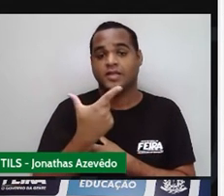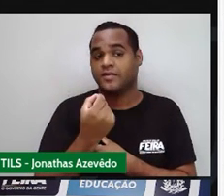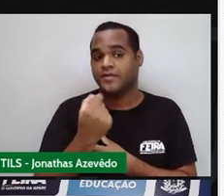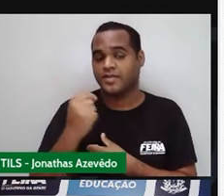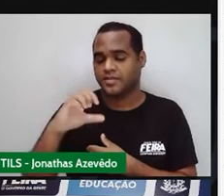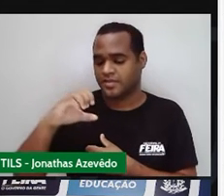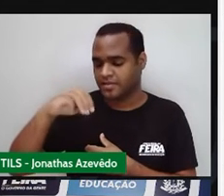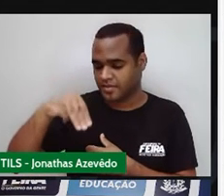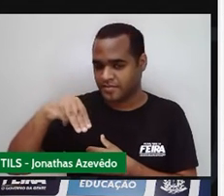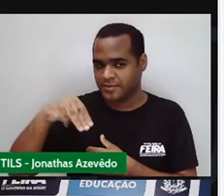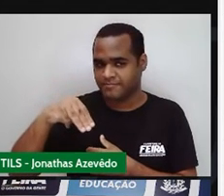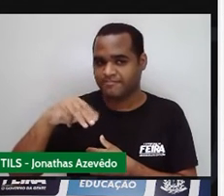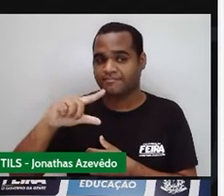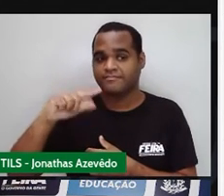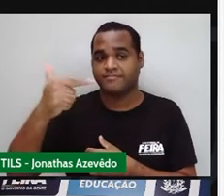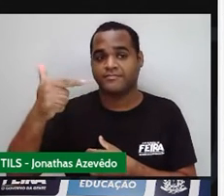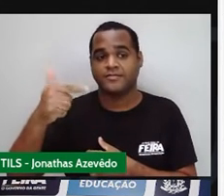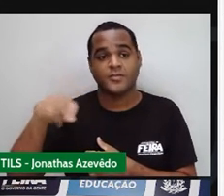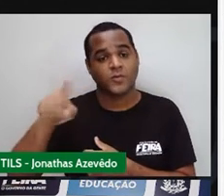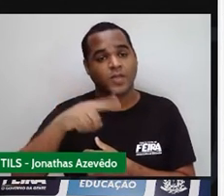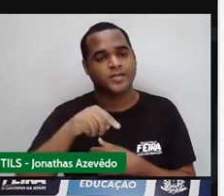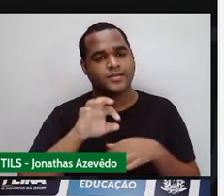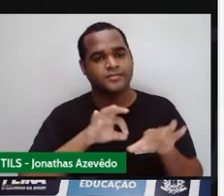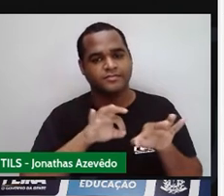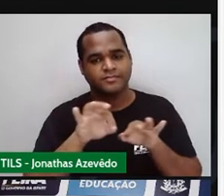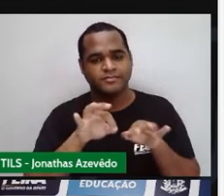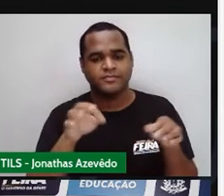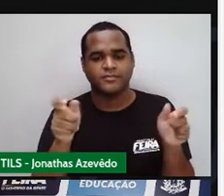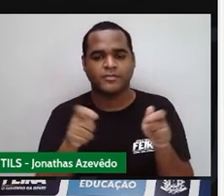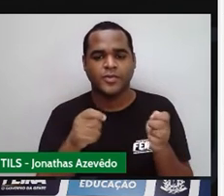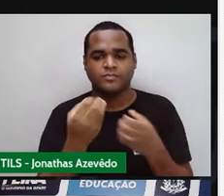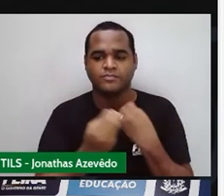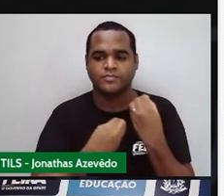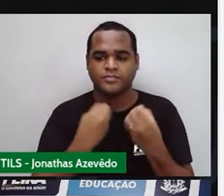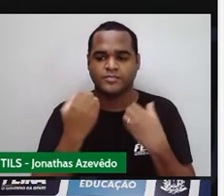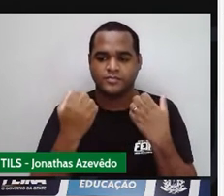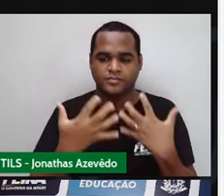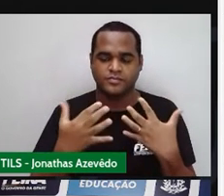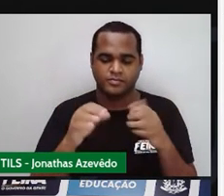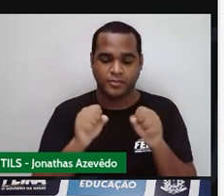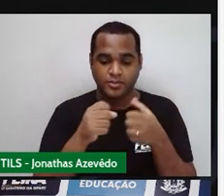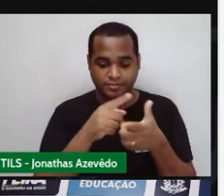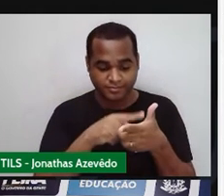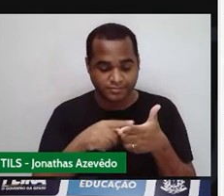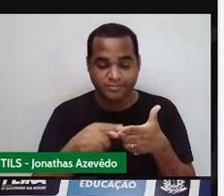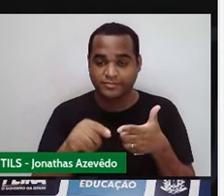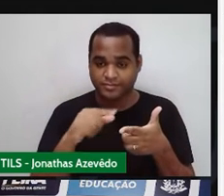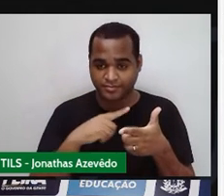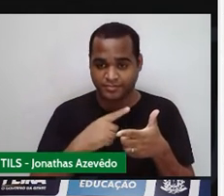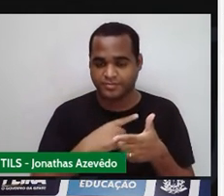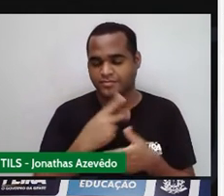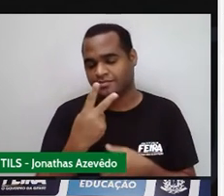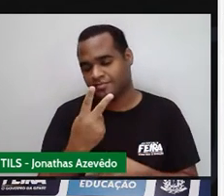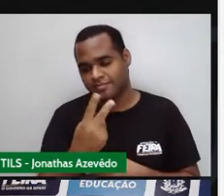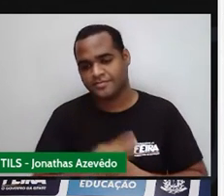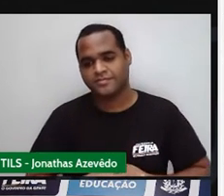quadrados a gente vai dividir agora por 2.